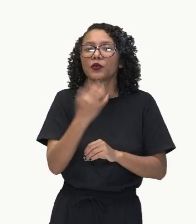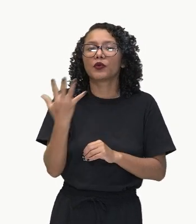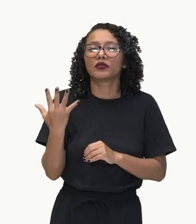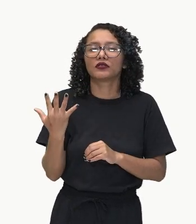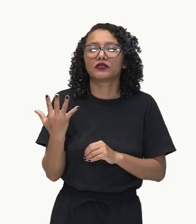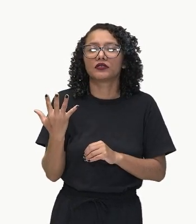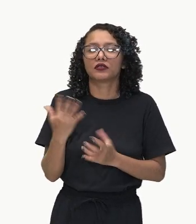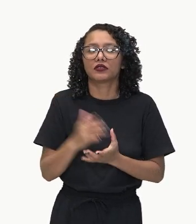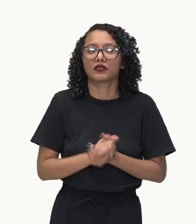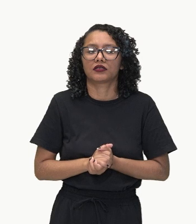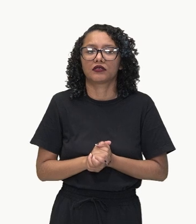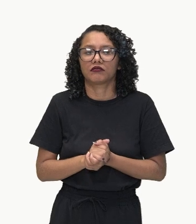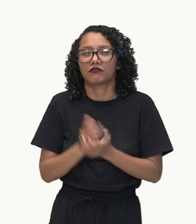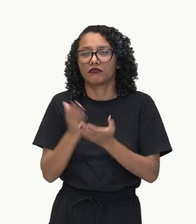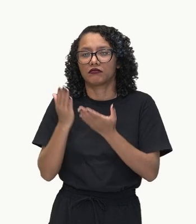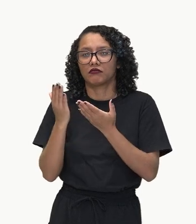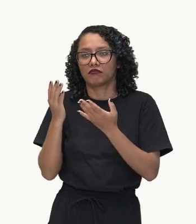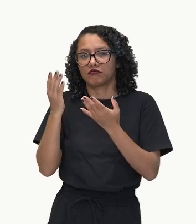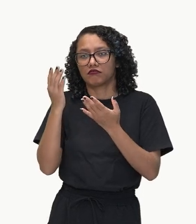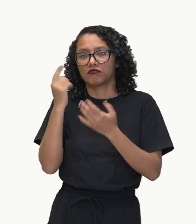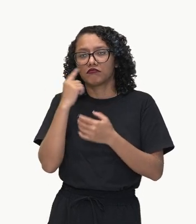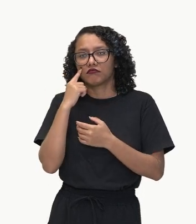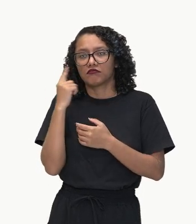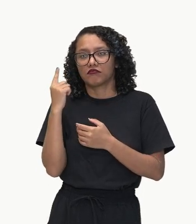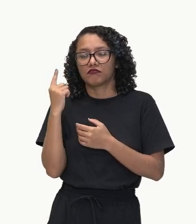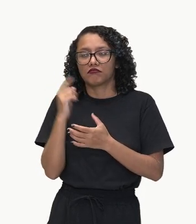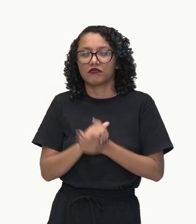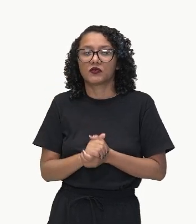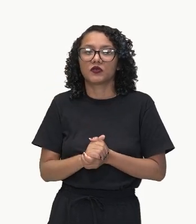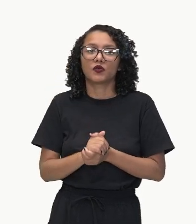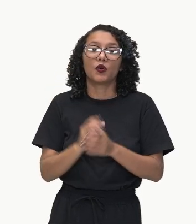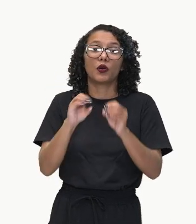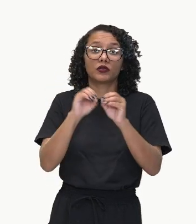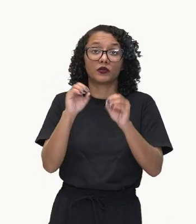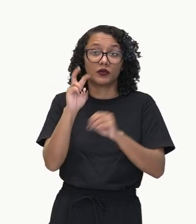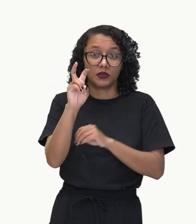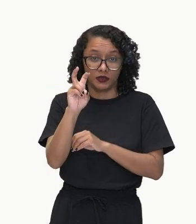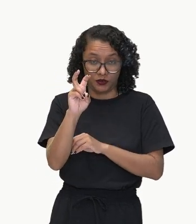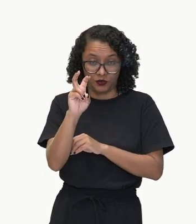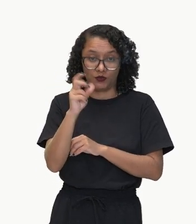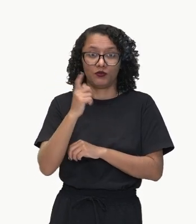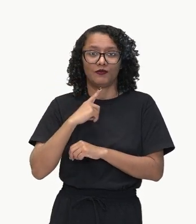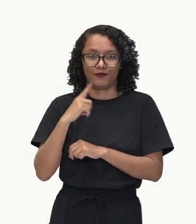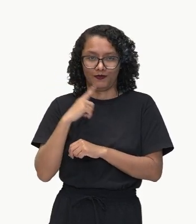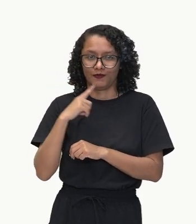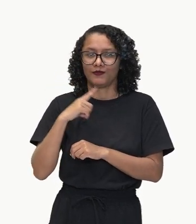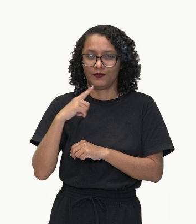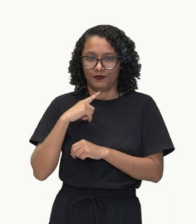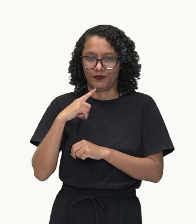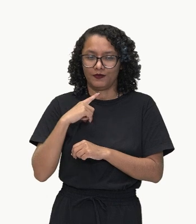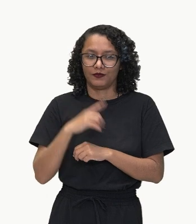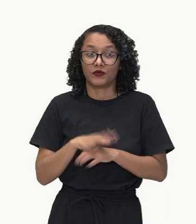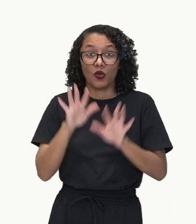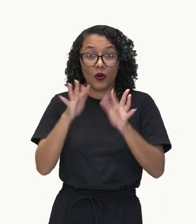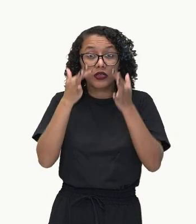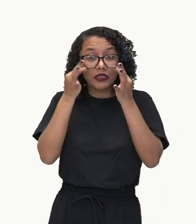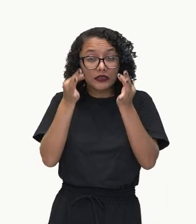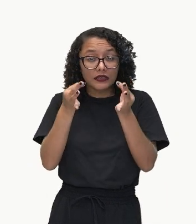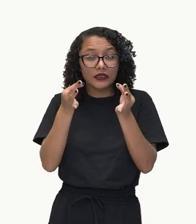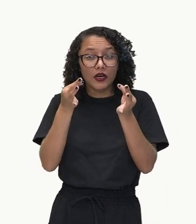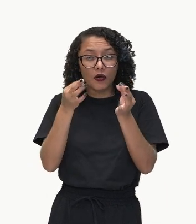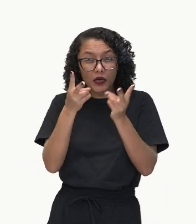duas, três, quatro, cinco orações. Notem aí que elas não estão